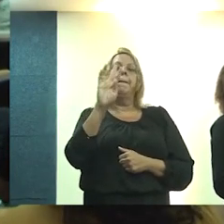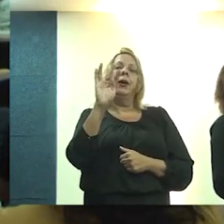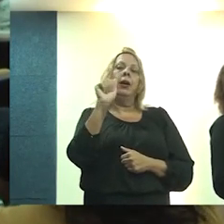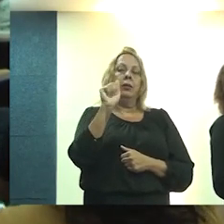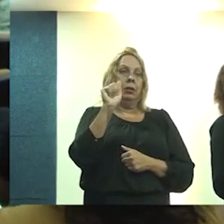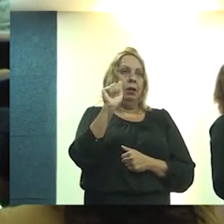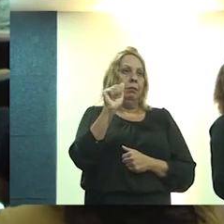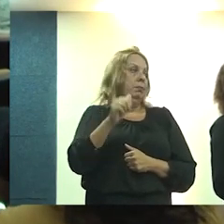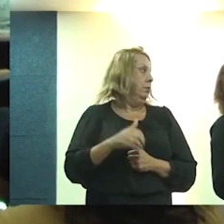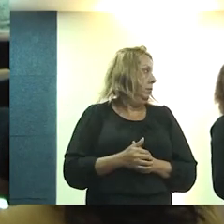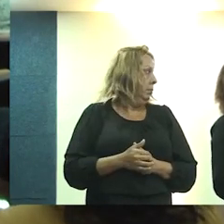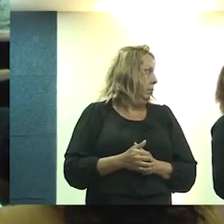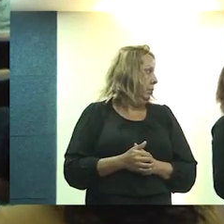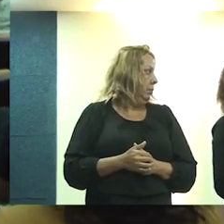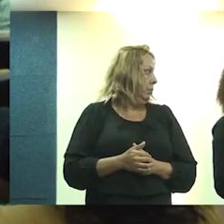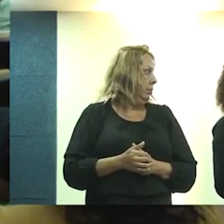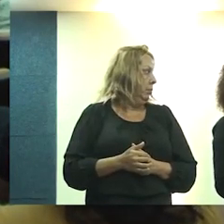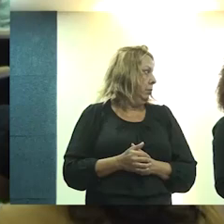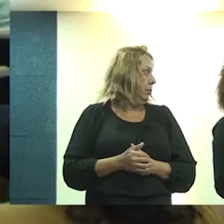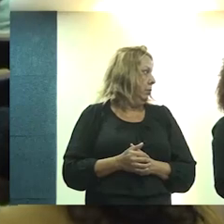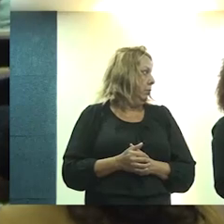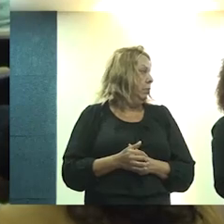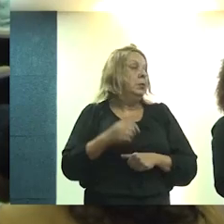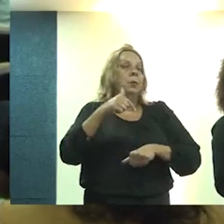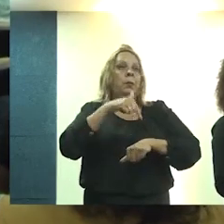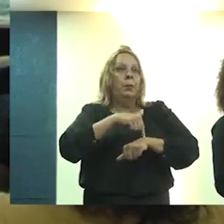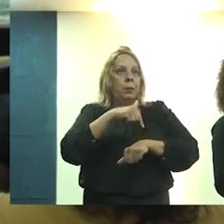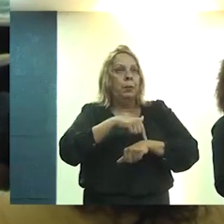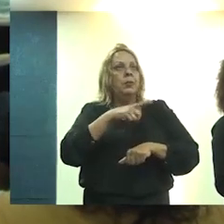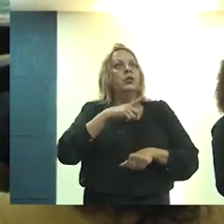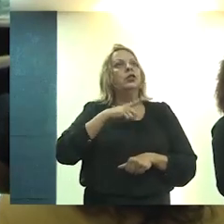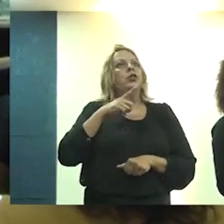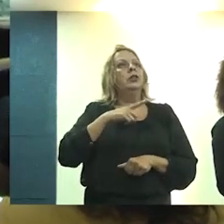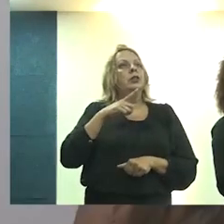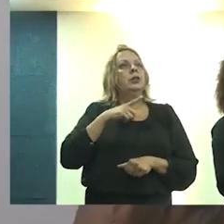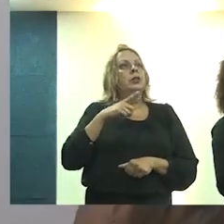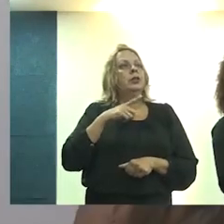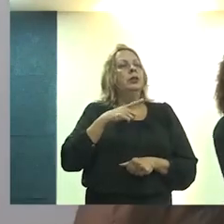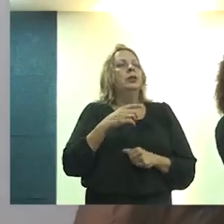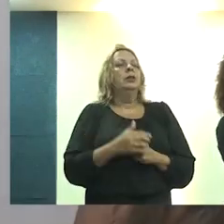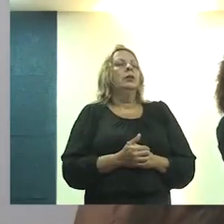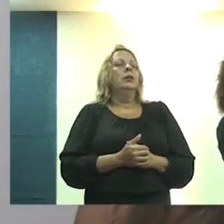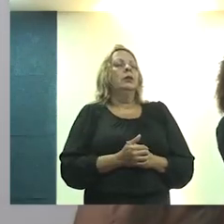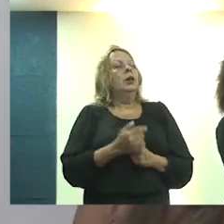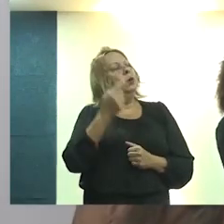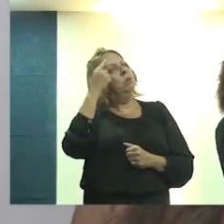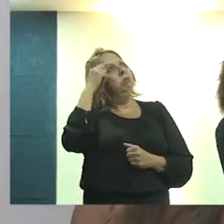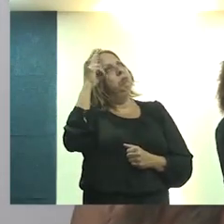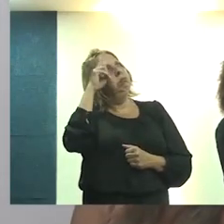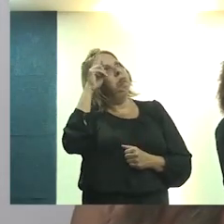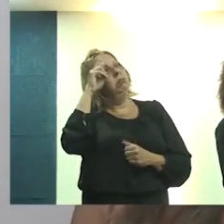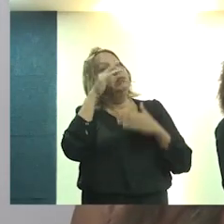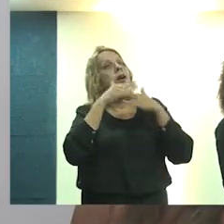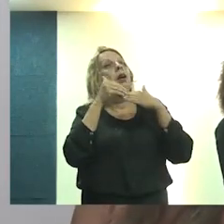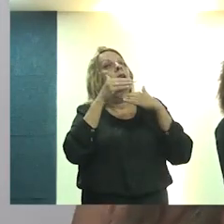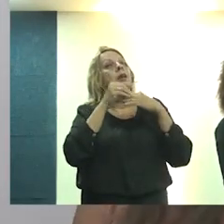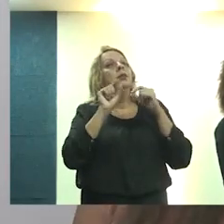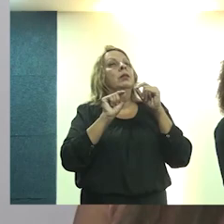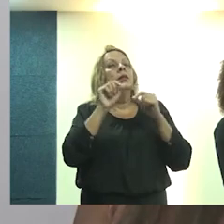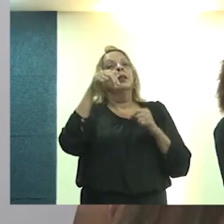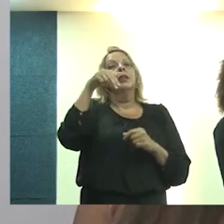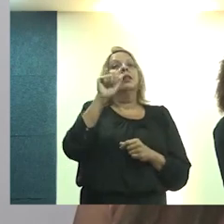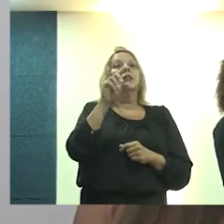E, naquela ocasião, tínhamos, e guardo isso com muito carinho, na